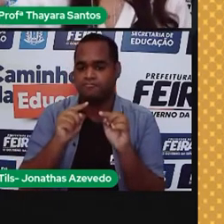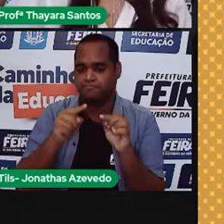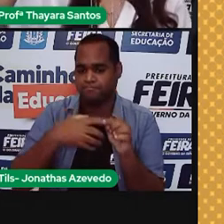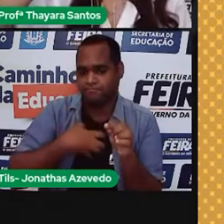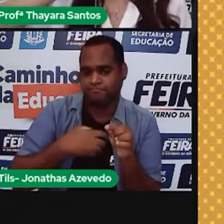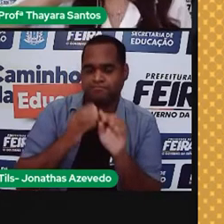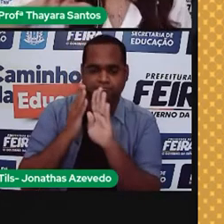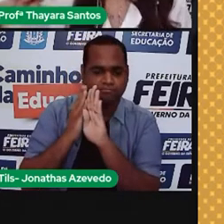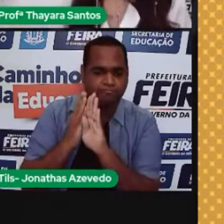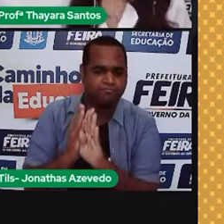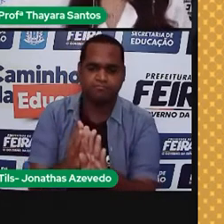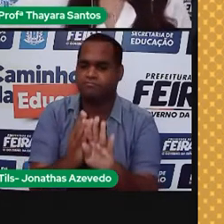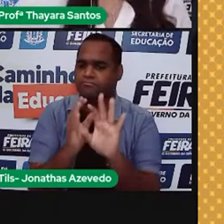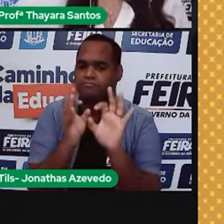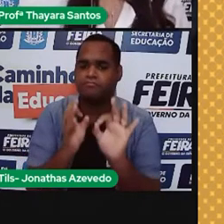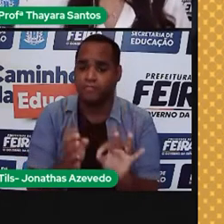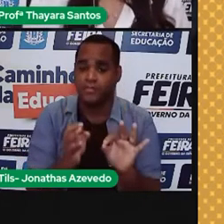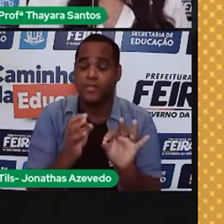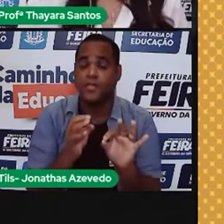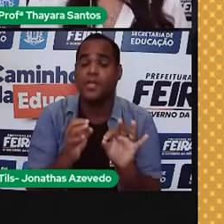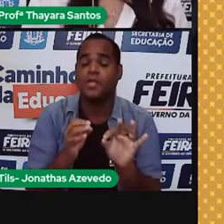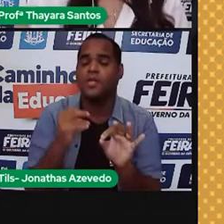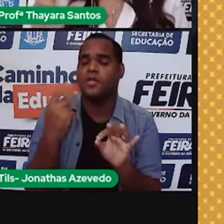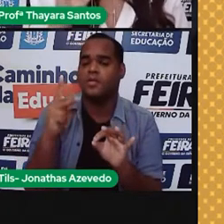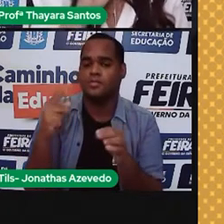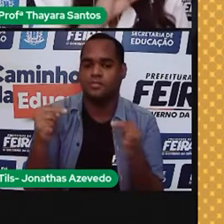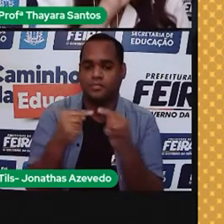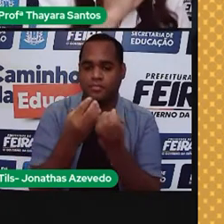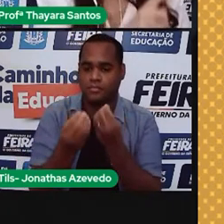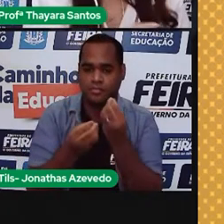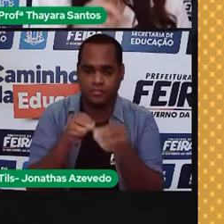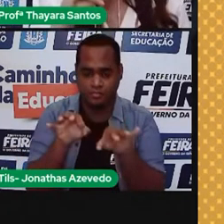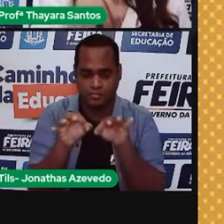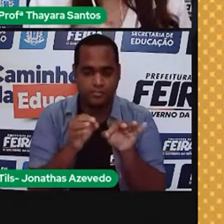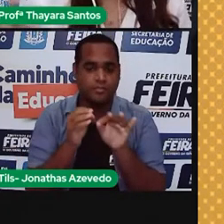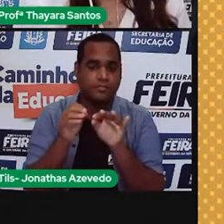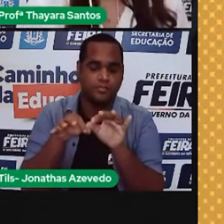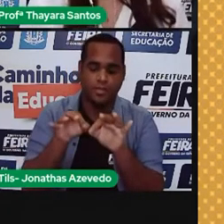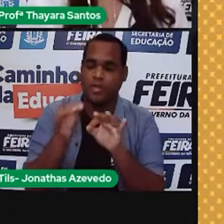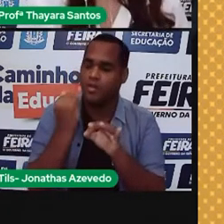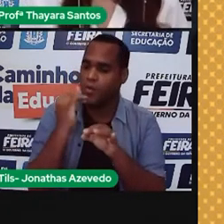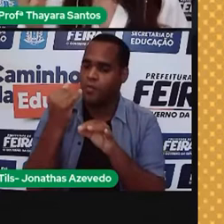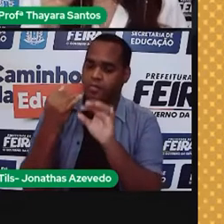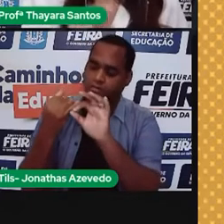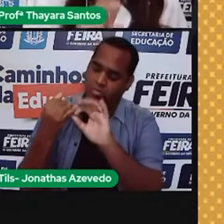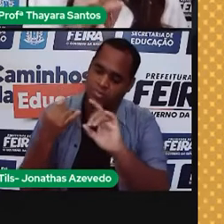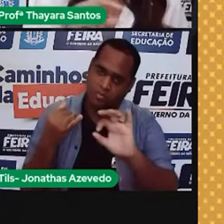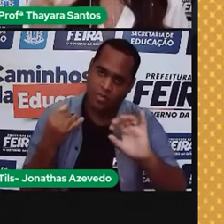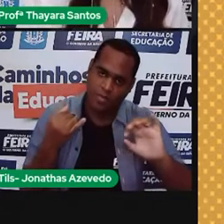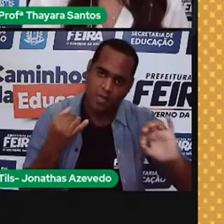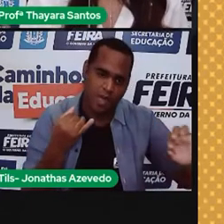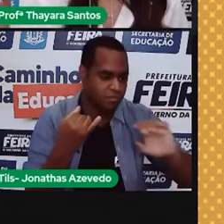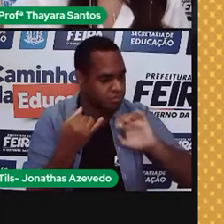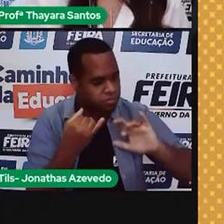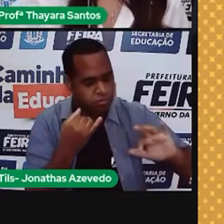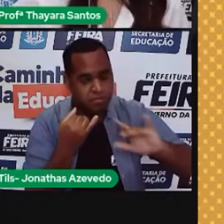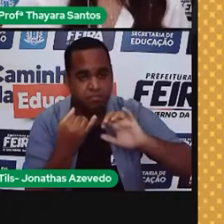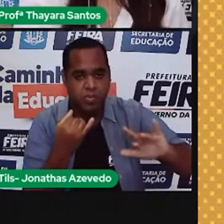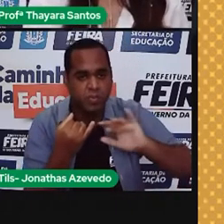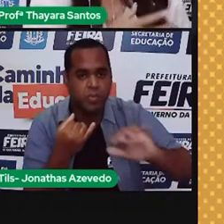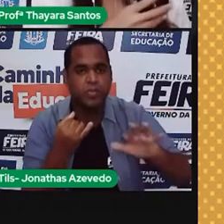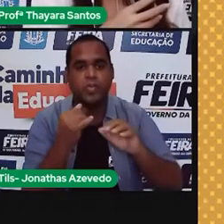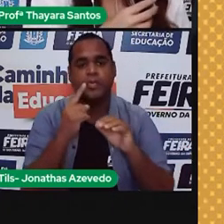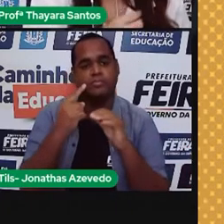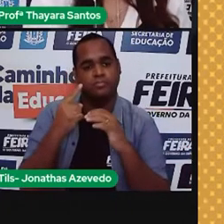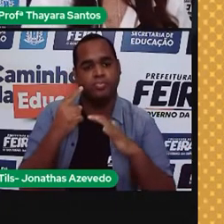e essa organização desses elétrons vai formar o que a gente chama de corrente elétrica. E é nessa corrente elétrica que é